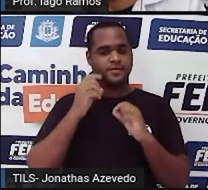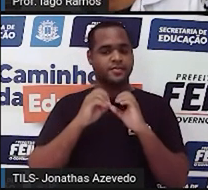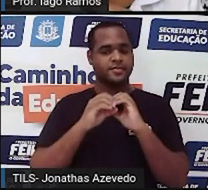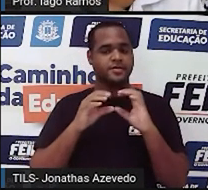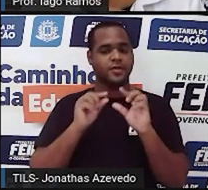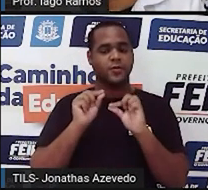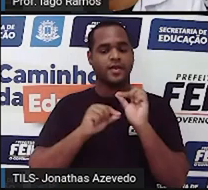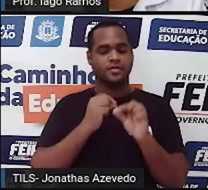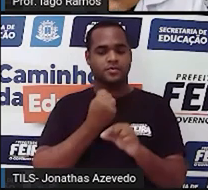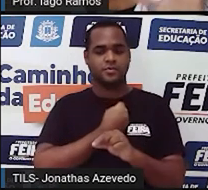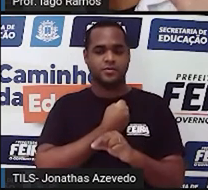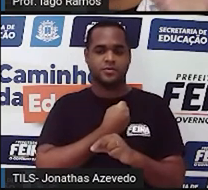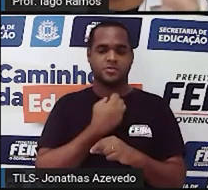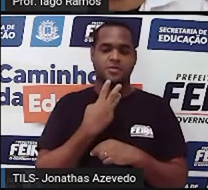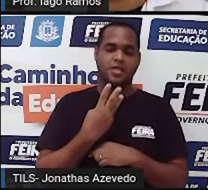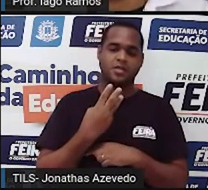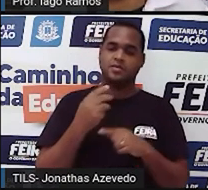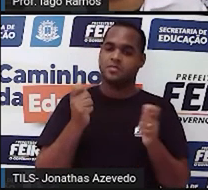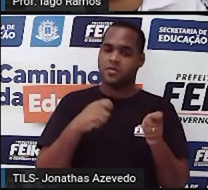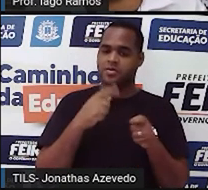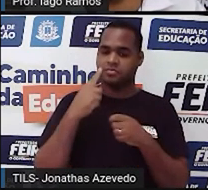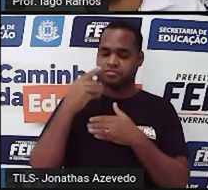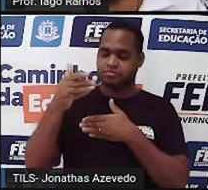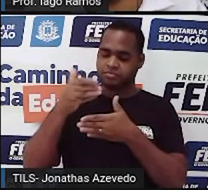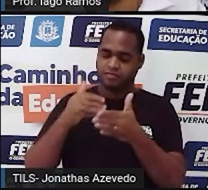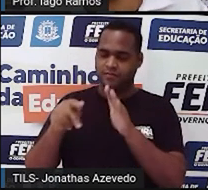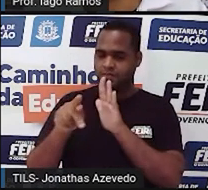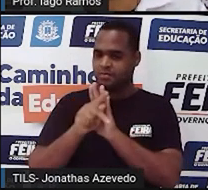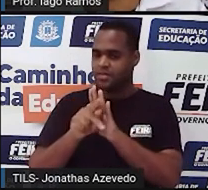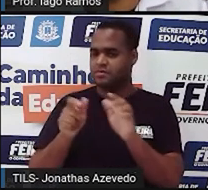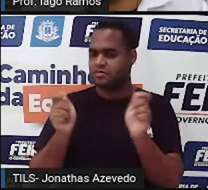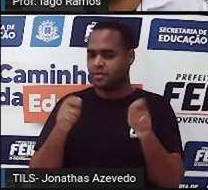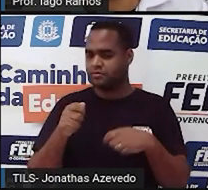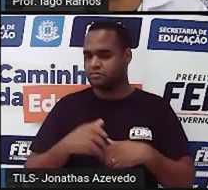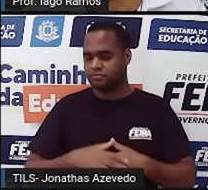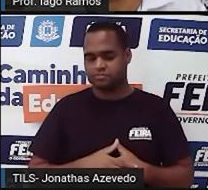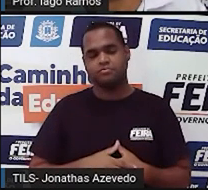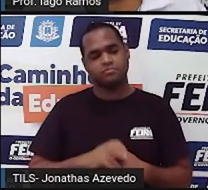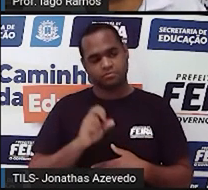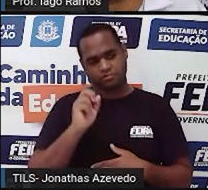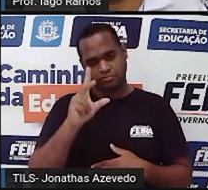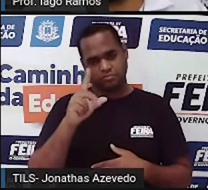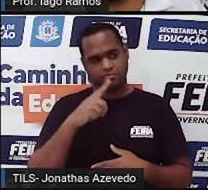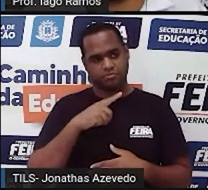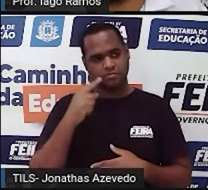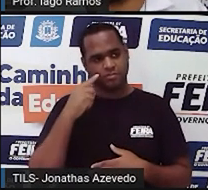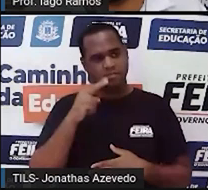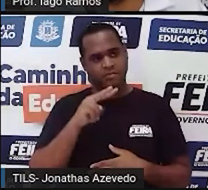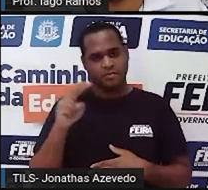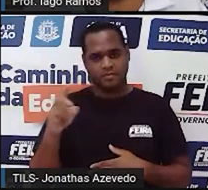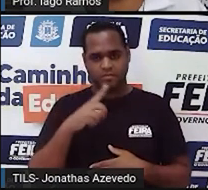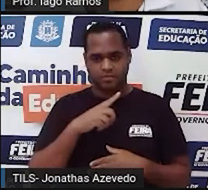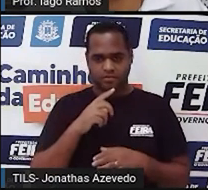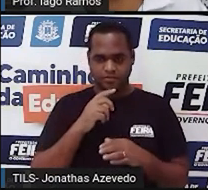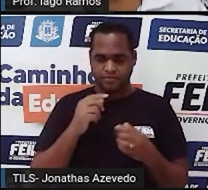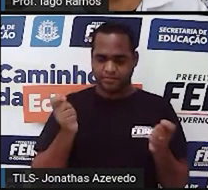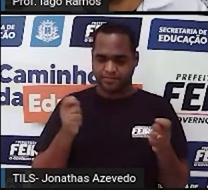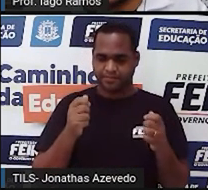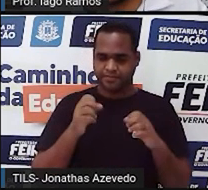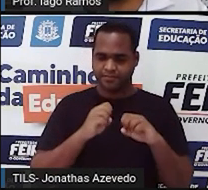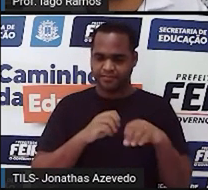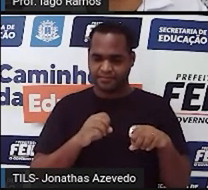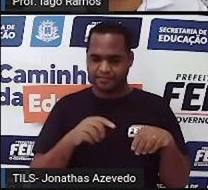terceiro propriedade associativa Enfim, olha só coisas que a gente viu nessa aula Então vamos lá?